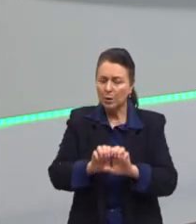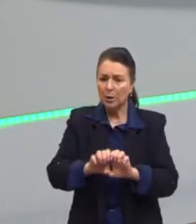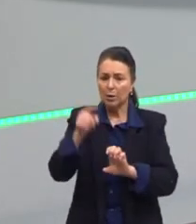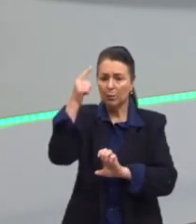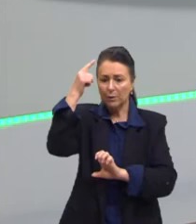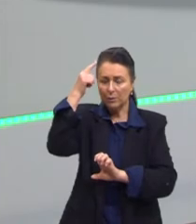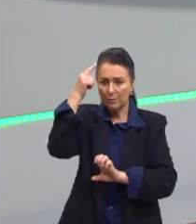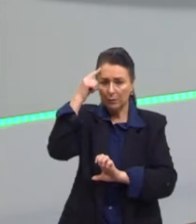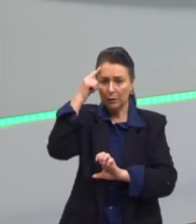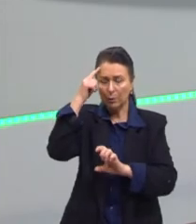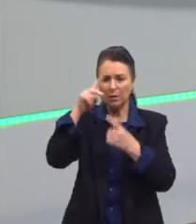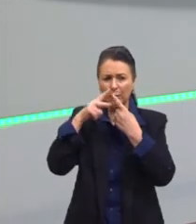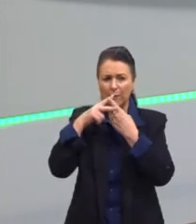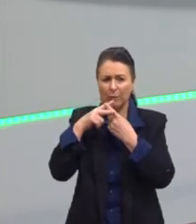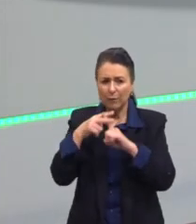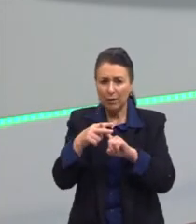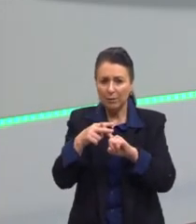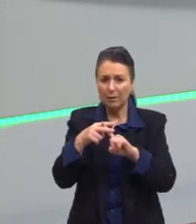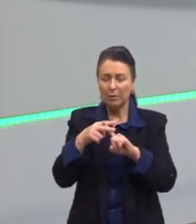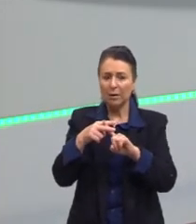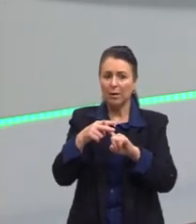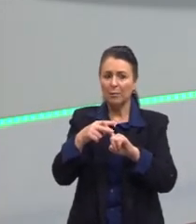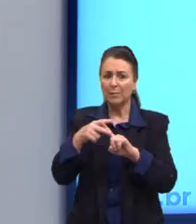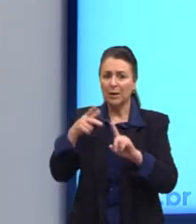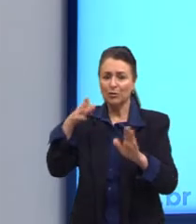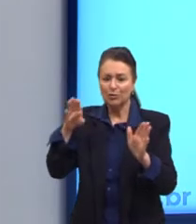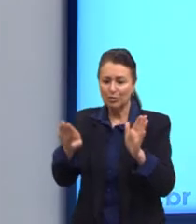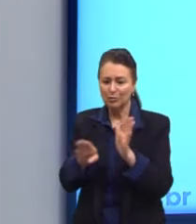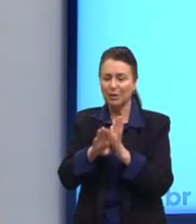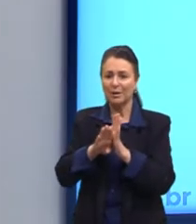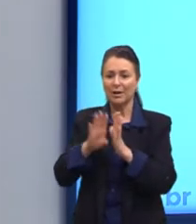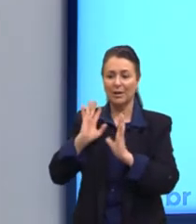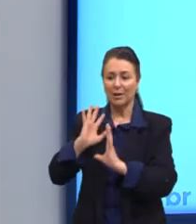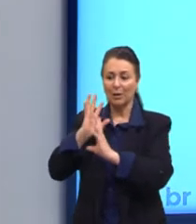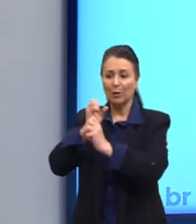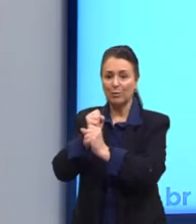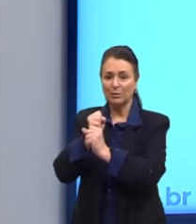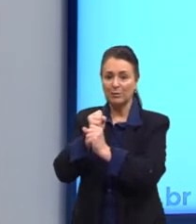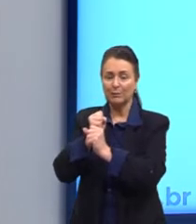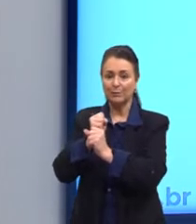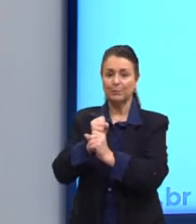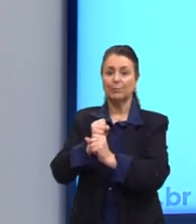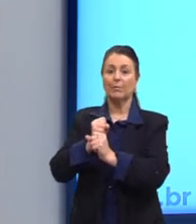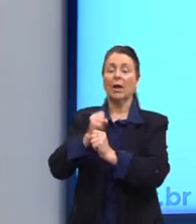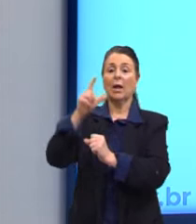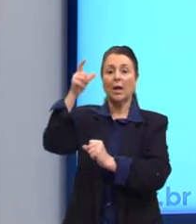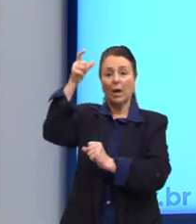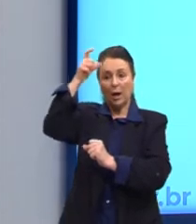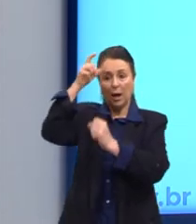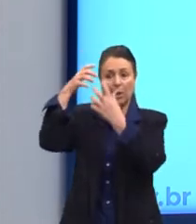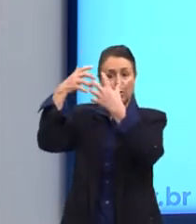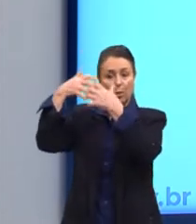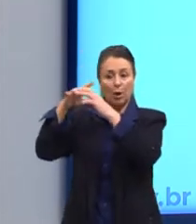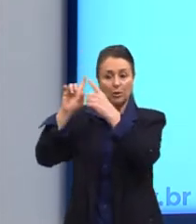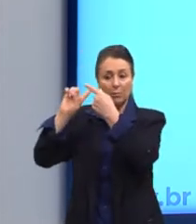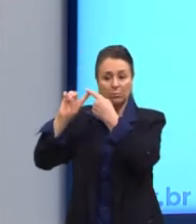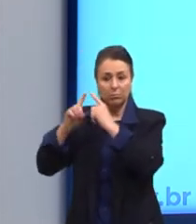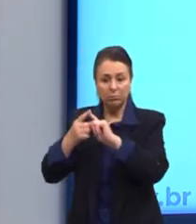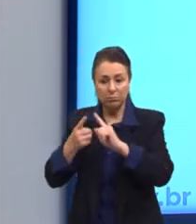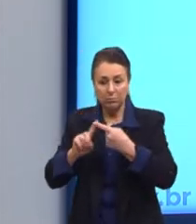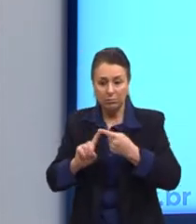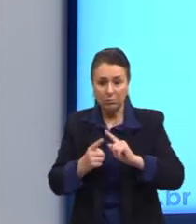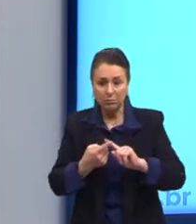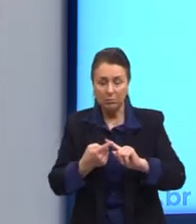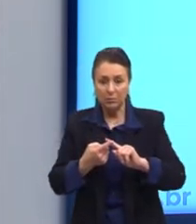ferramenta, para nós chegarmos às conclusões. Algumas coisas que a lógica tem que ter para não chegar nos lugares